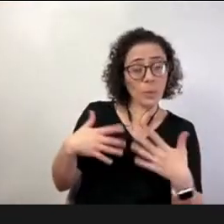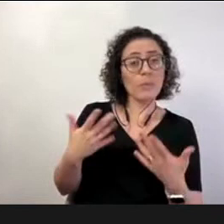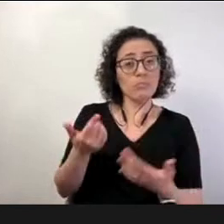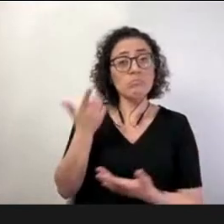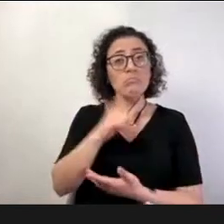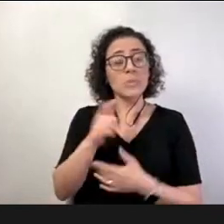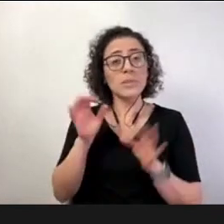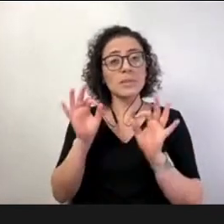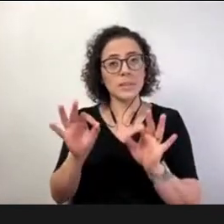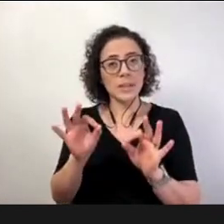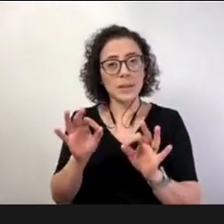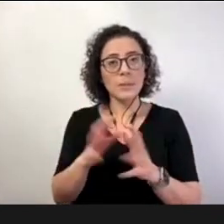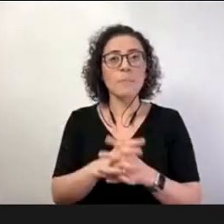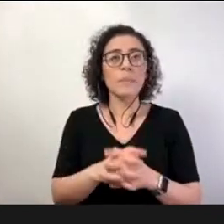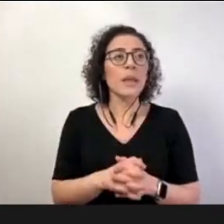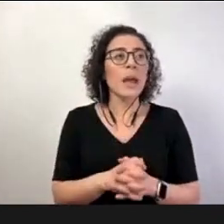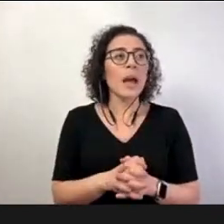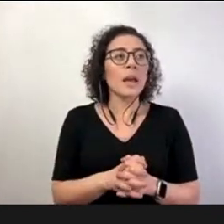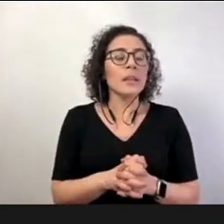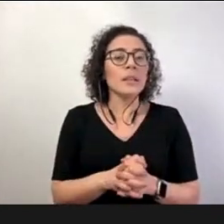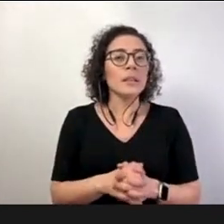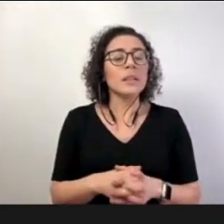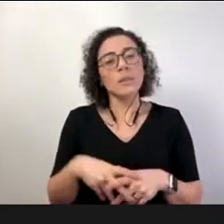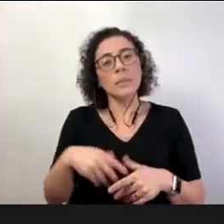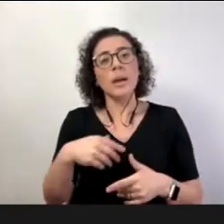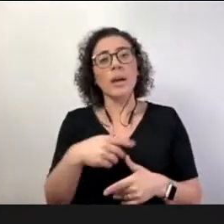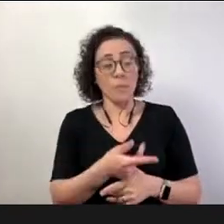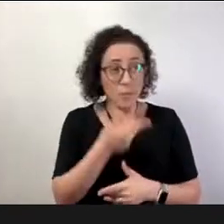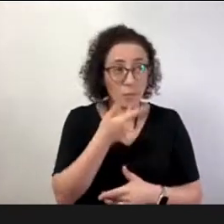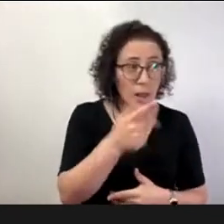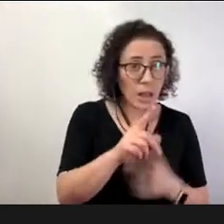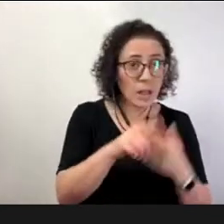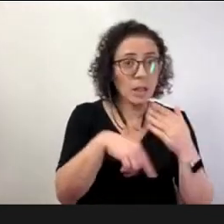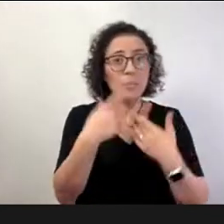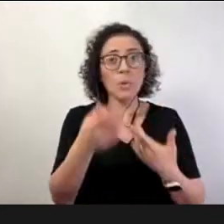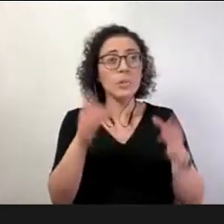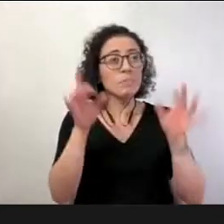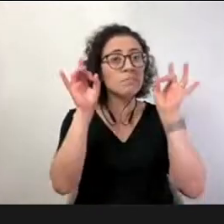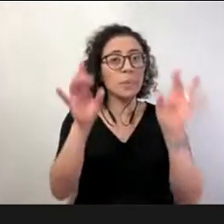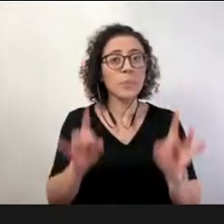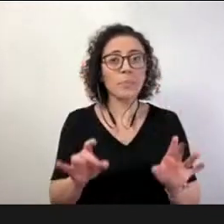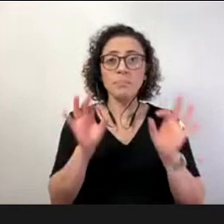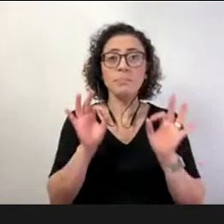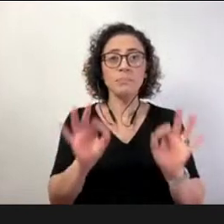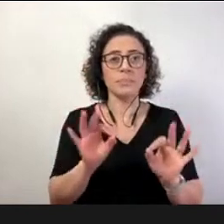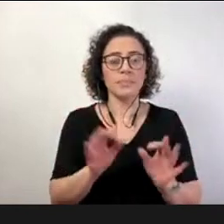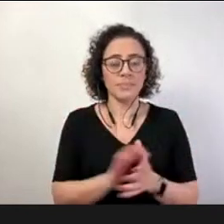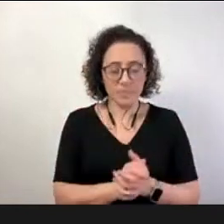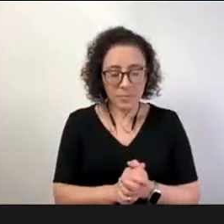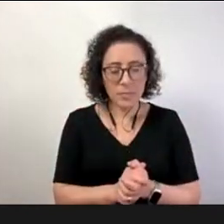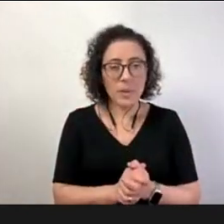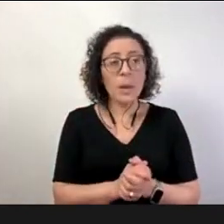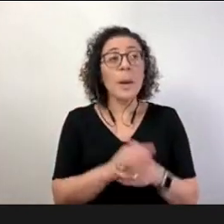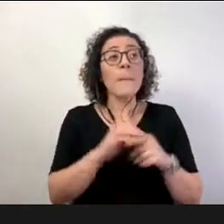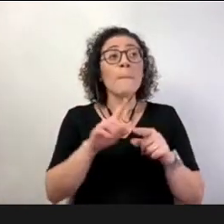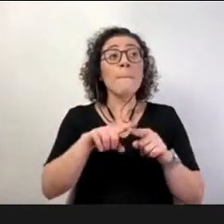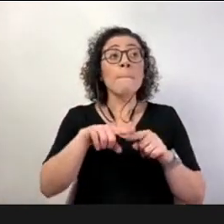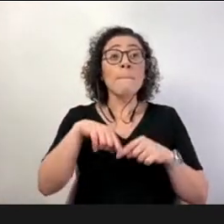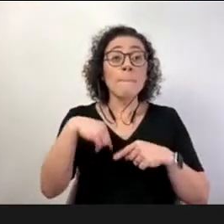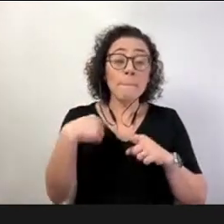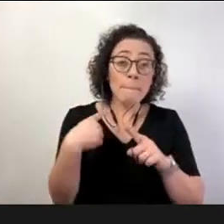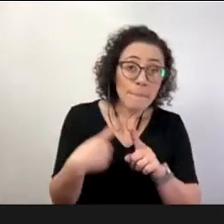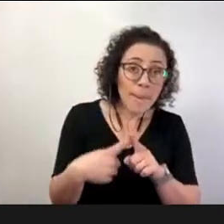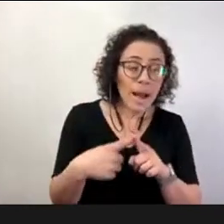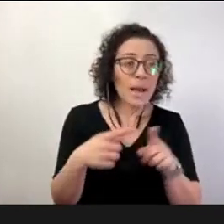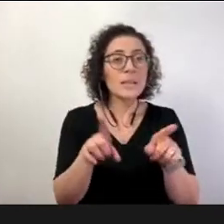conversa se a gente não se comunica se a gente não manter esse canal aberto a intenção ela se perde eu não sei se o outro tá